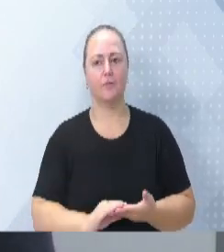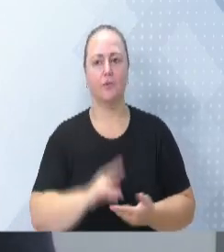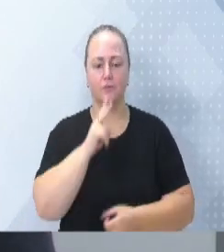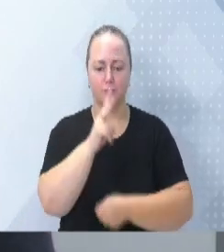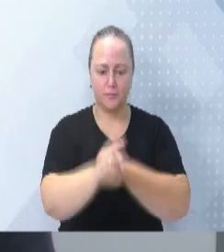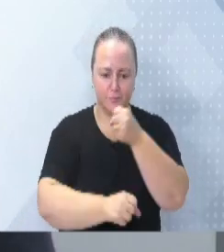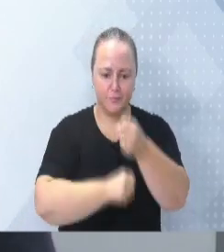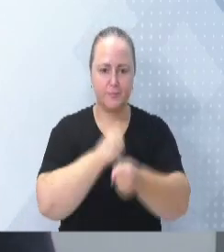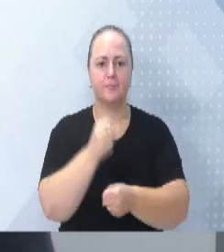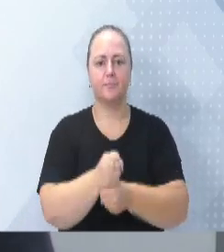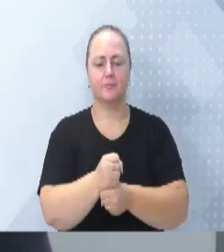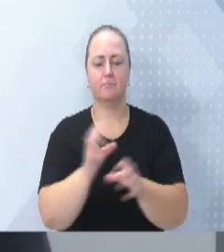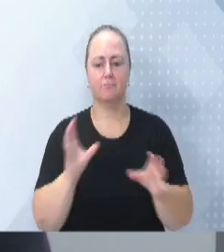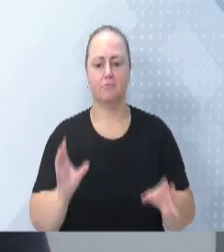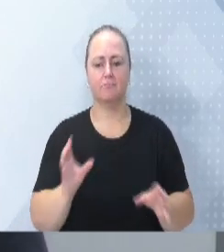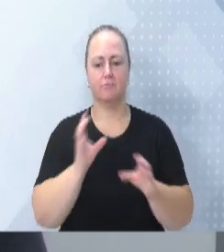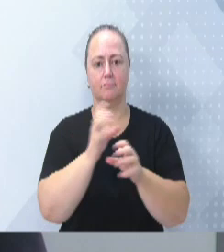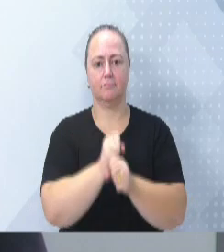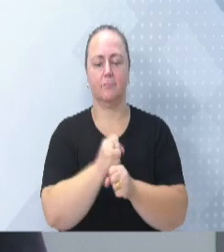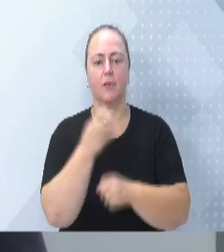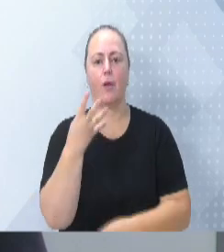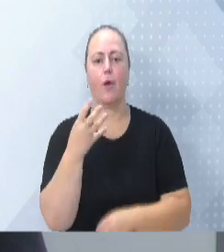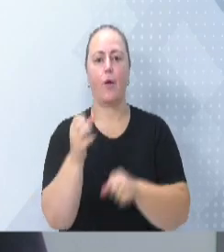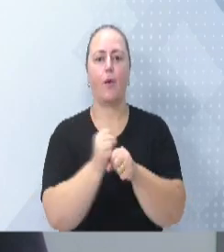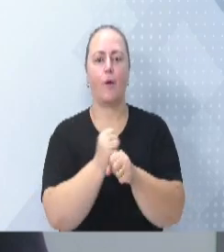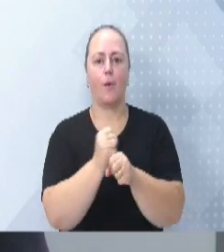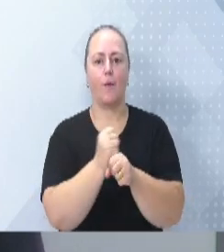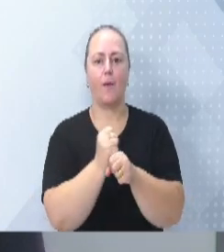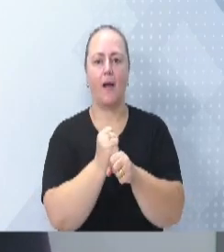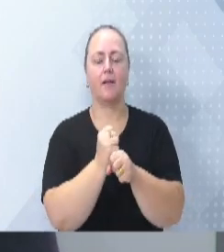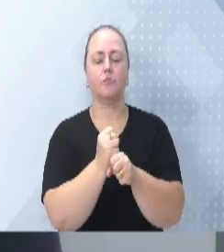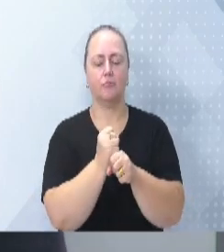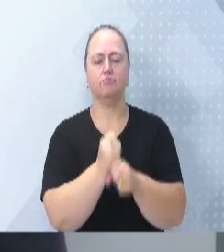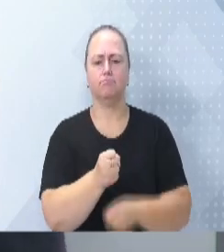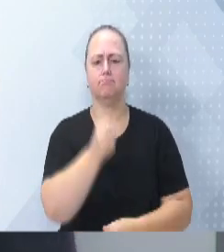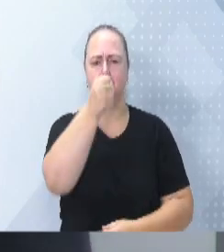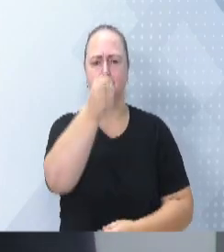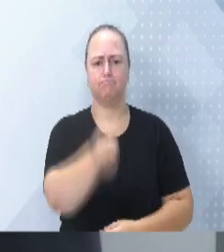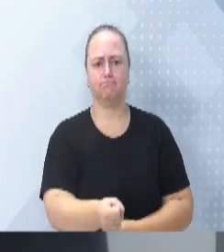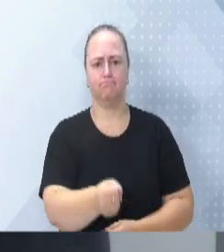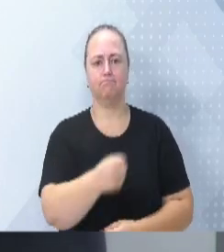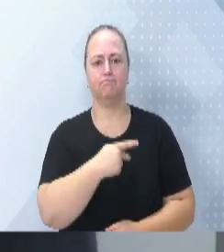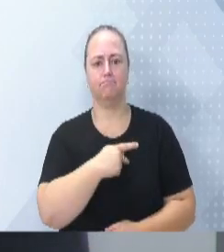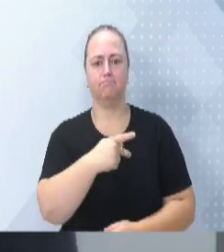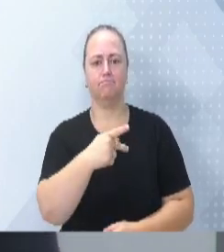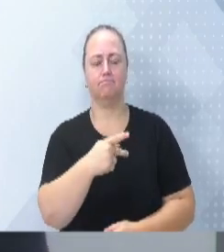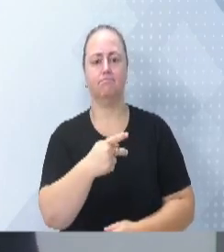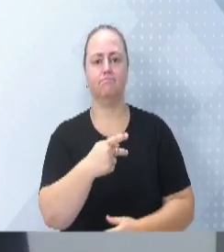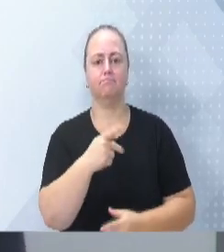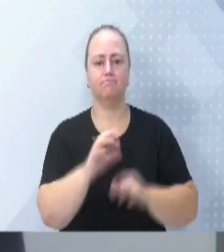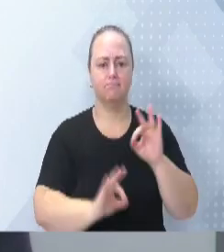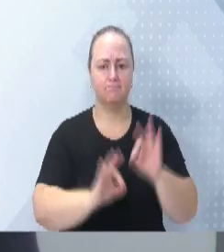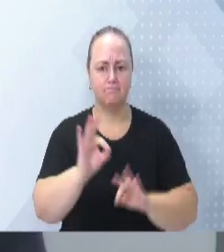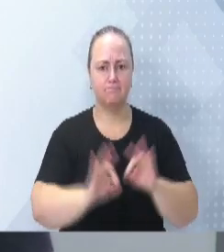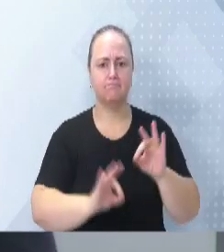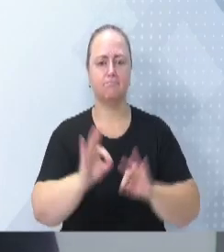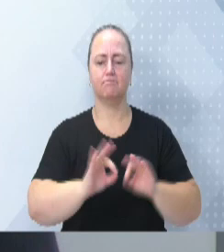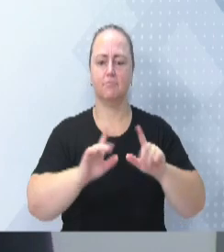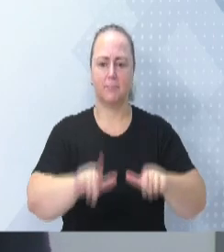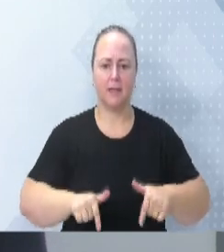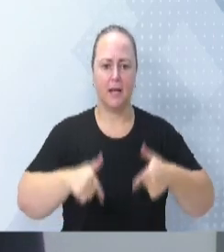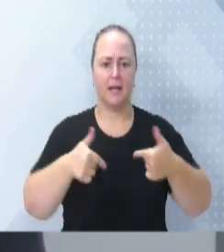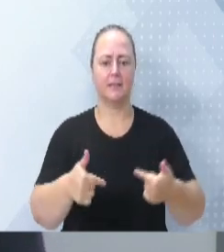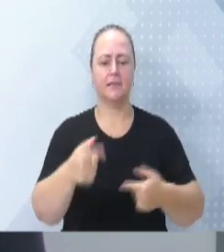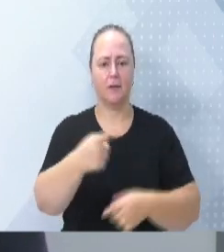dois anos, para mim, cumprir os quatro anos à frente do hospital e fazendo essas ações, esses projetos, que todo mundo tem